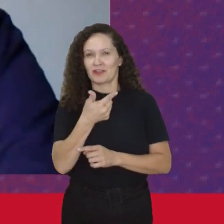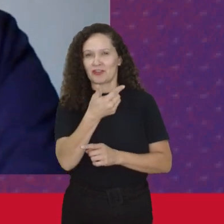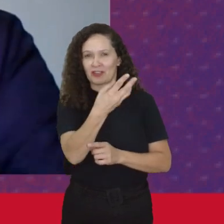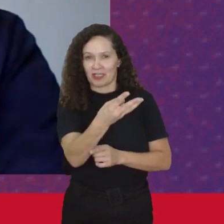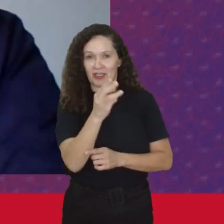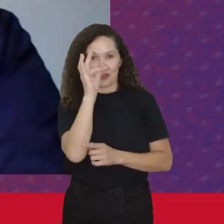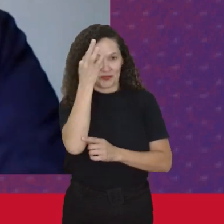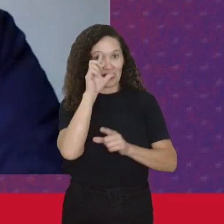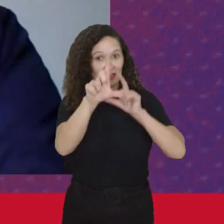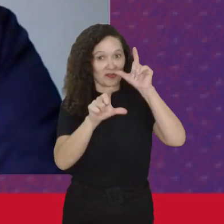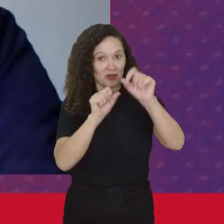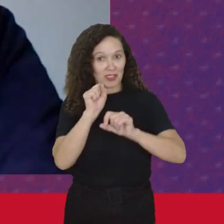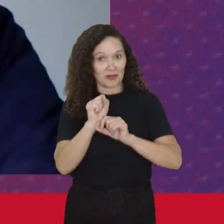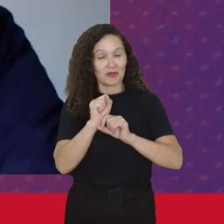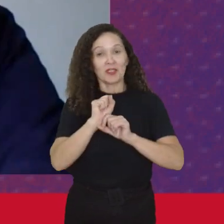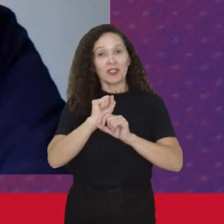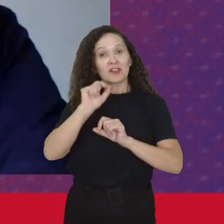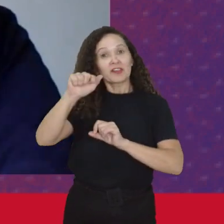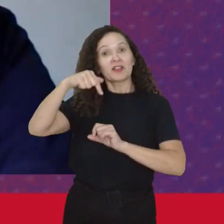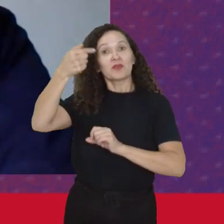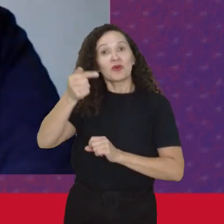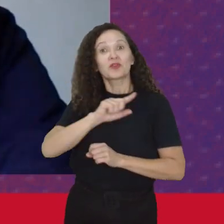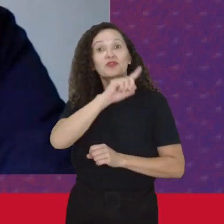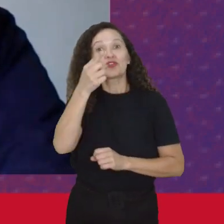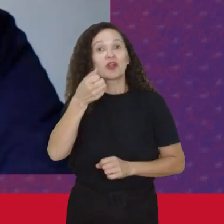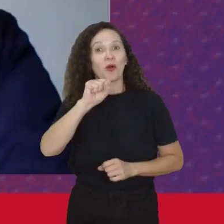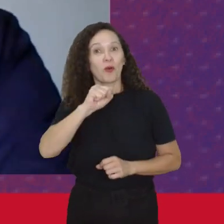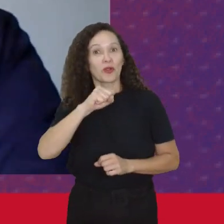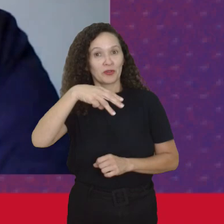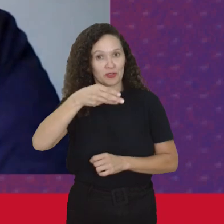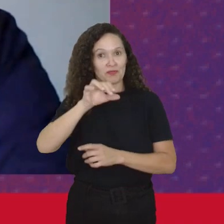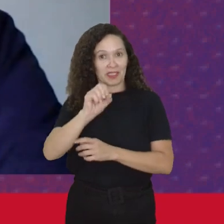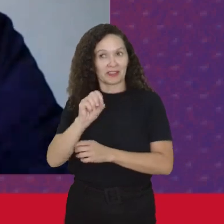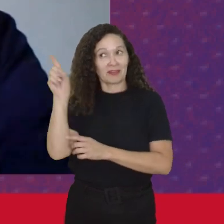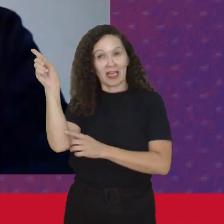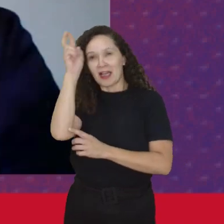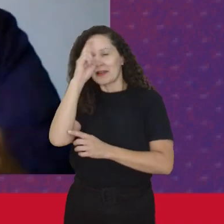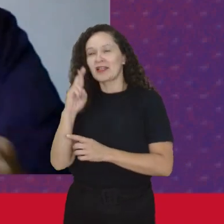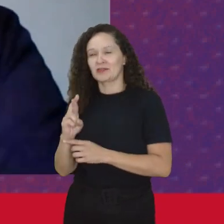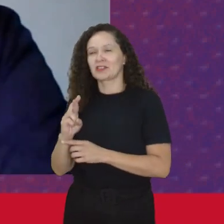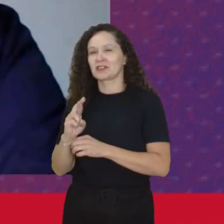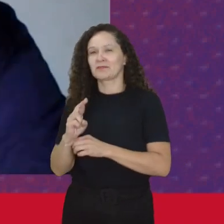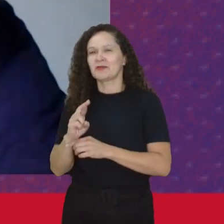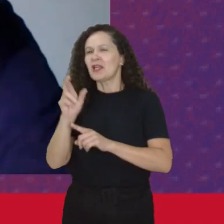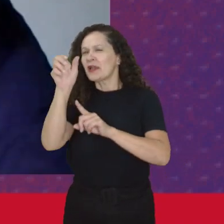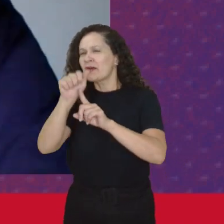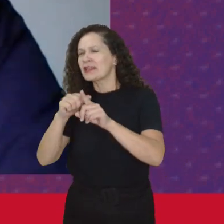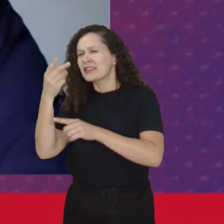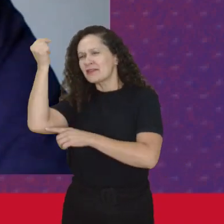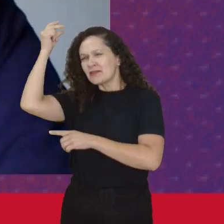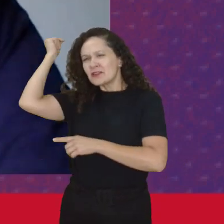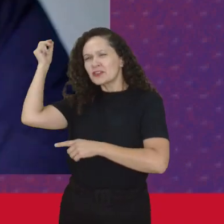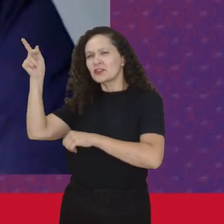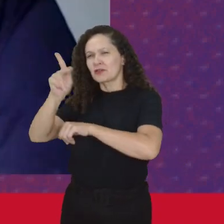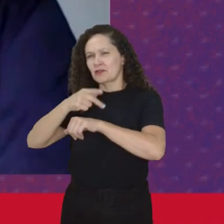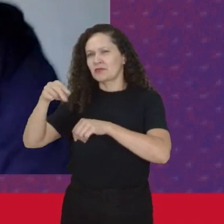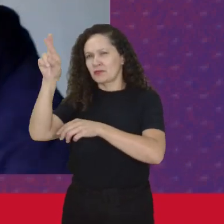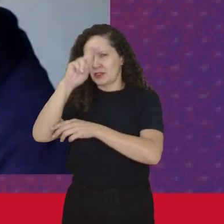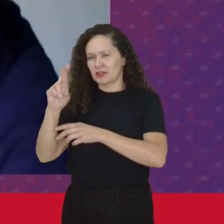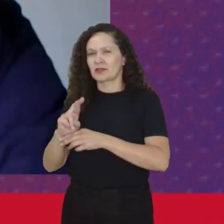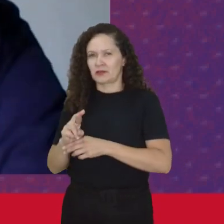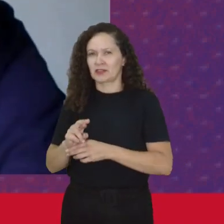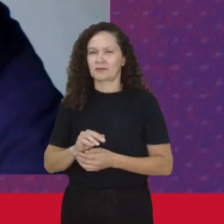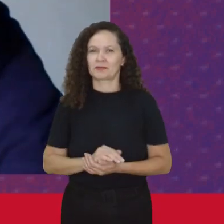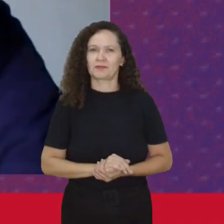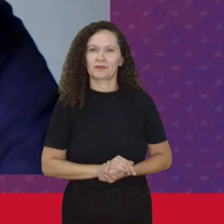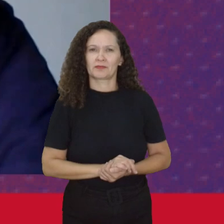Que era No calendário Antigo Da Rússia Que seria o oito de março Que é o oito